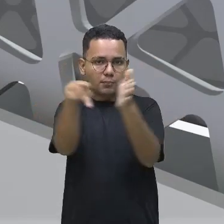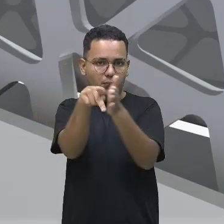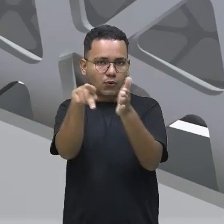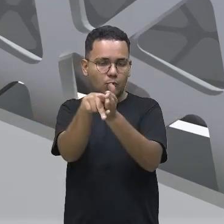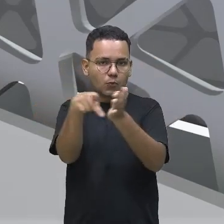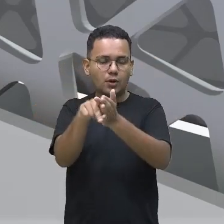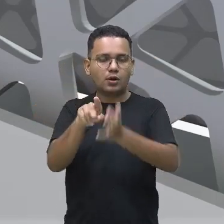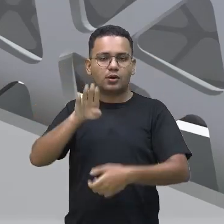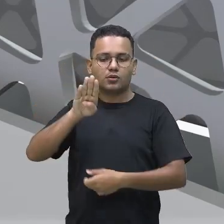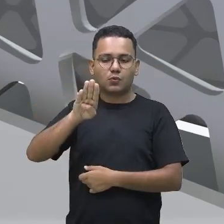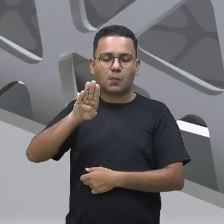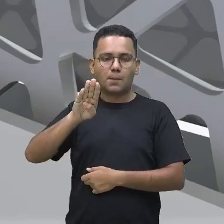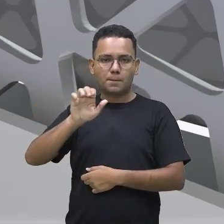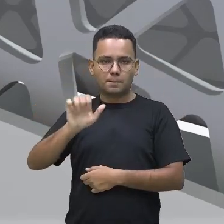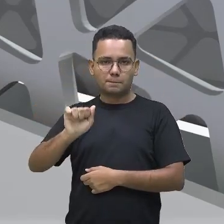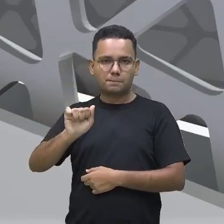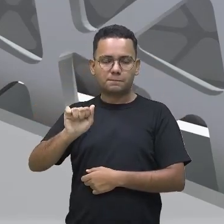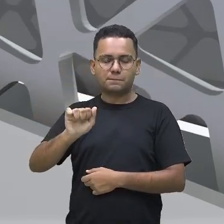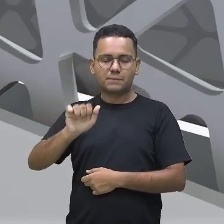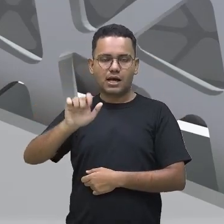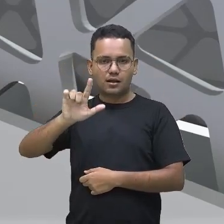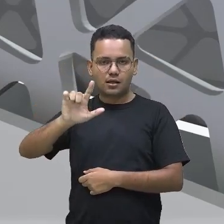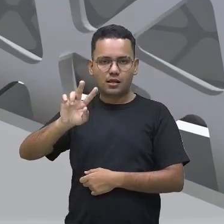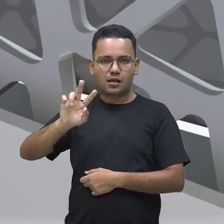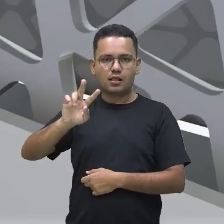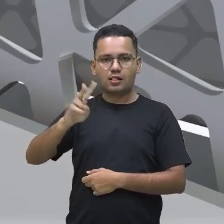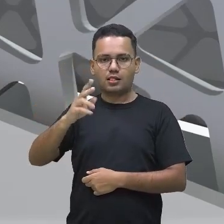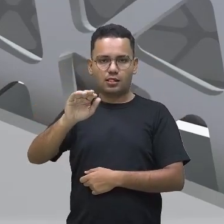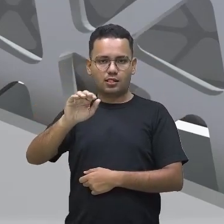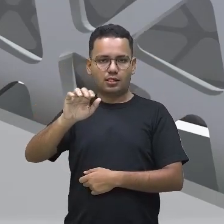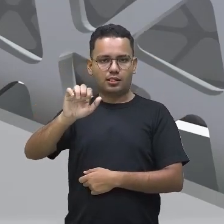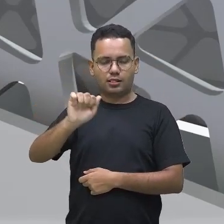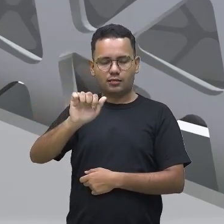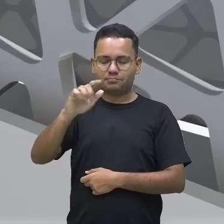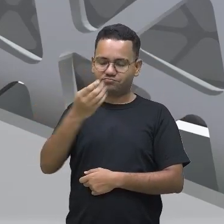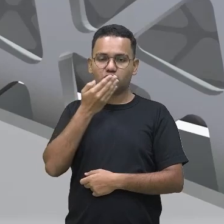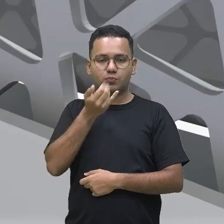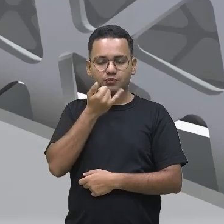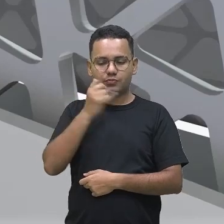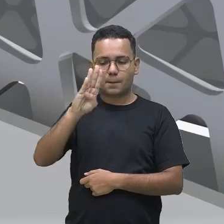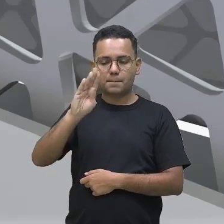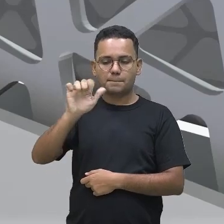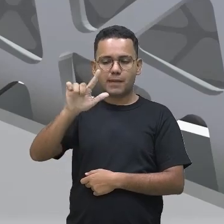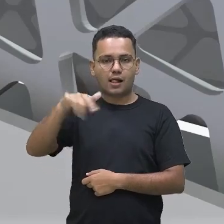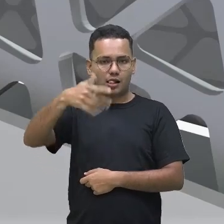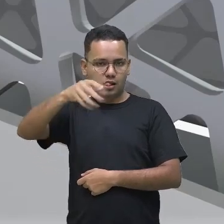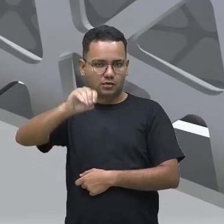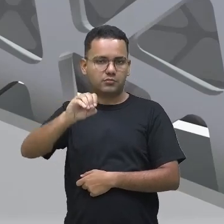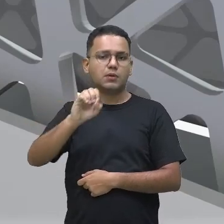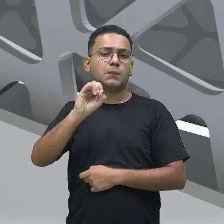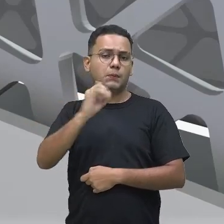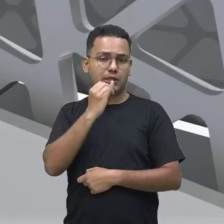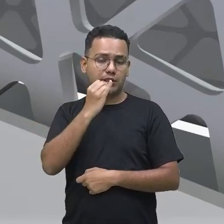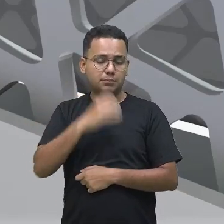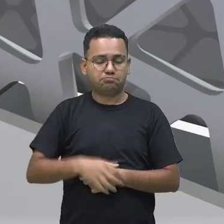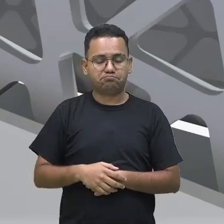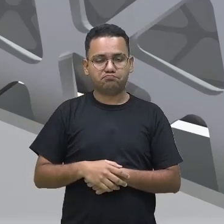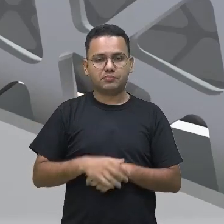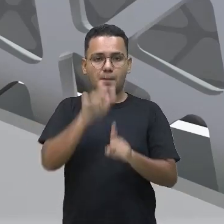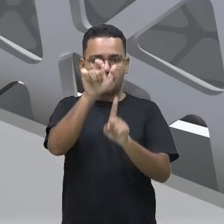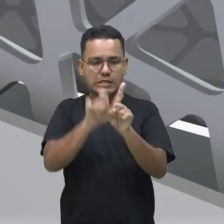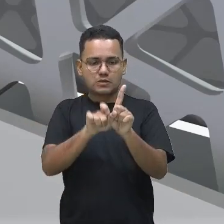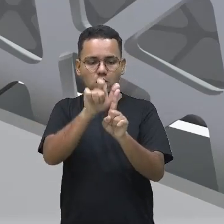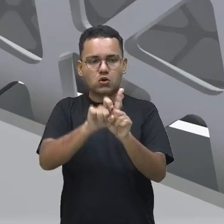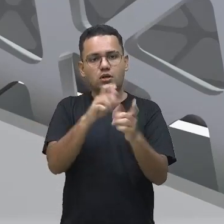indicar, né? Se a personagem tá pensando, se ela tá falando em tom normal, se ela tá falando gritando,